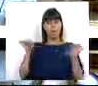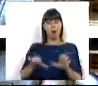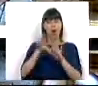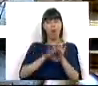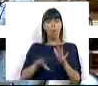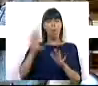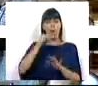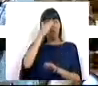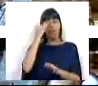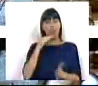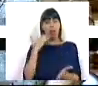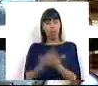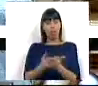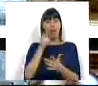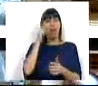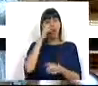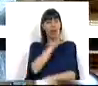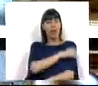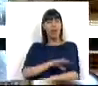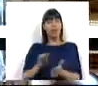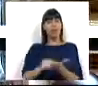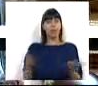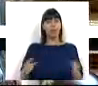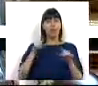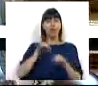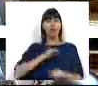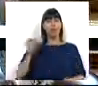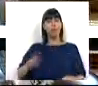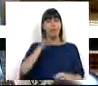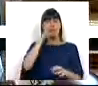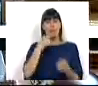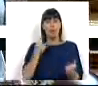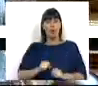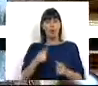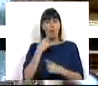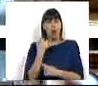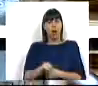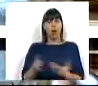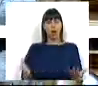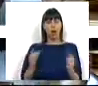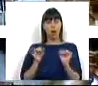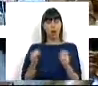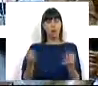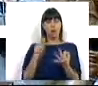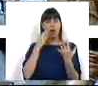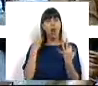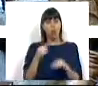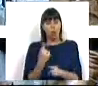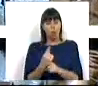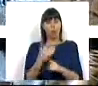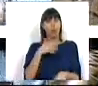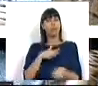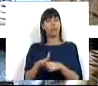para maiores dificuldades daqueles que empobreceram. E isto o Sr. Primeiro-Ministro não pode negar. E isto teve, naturalmente, também